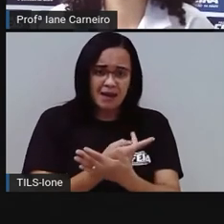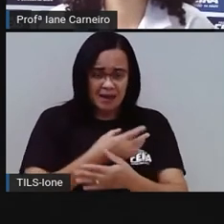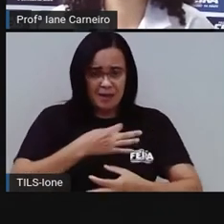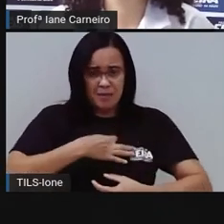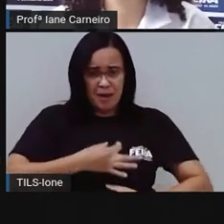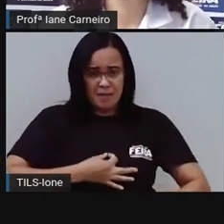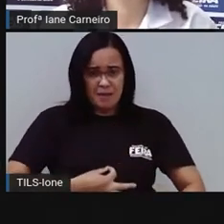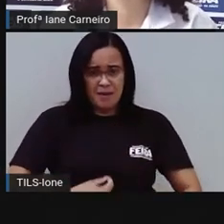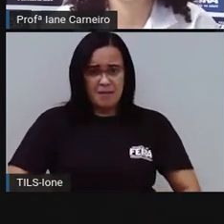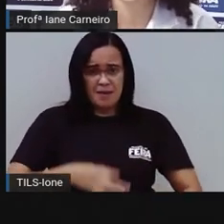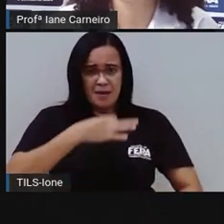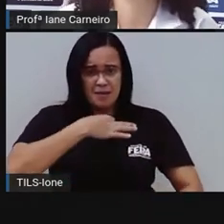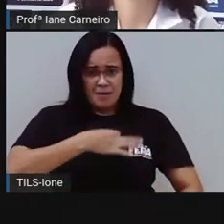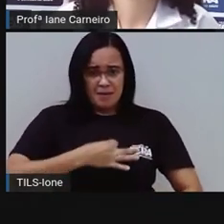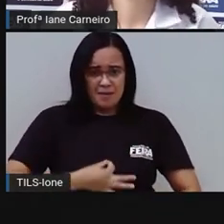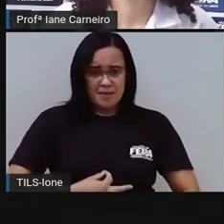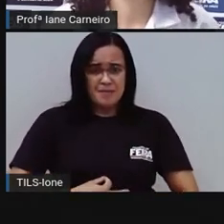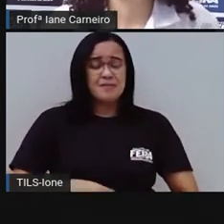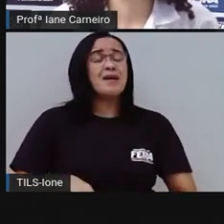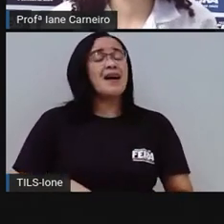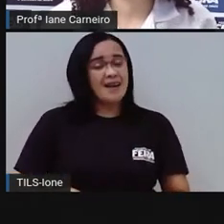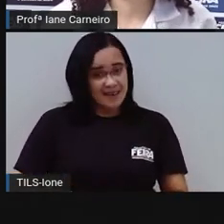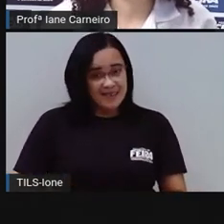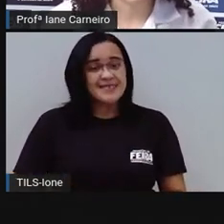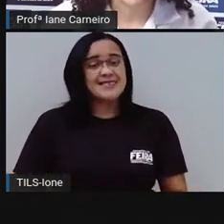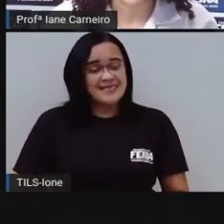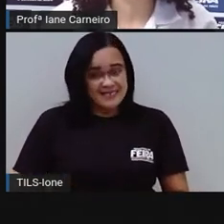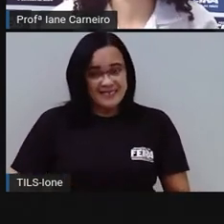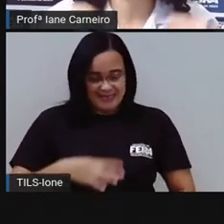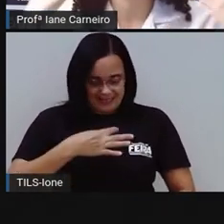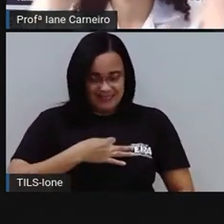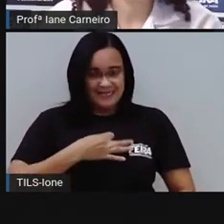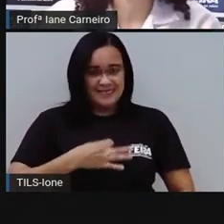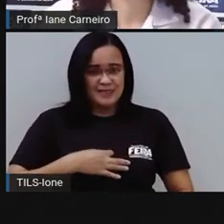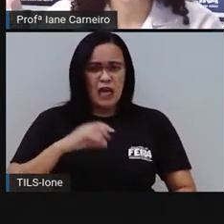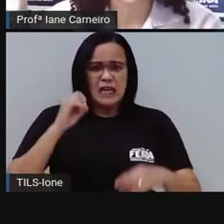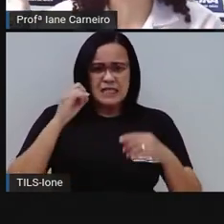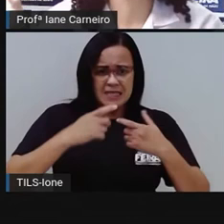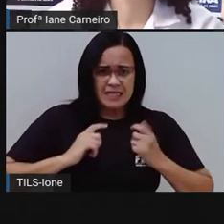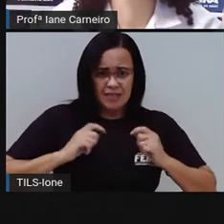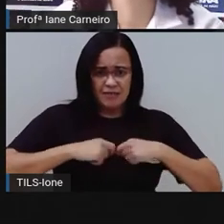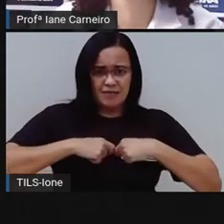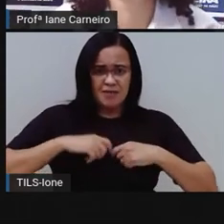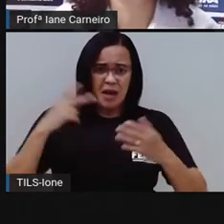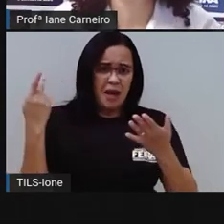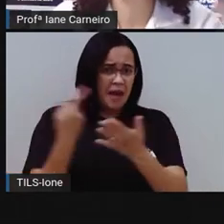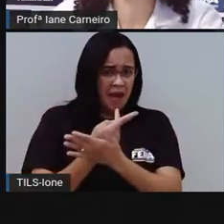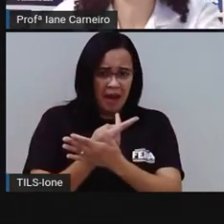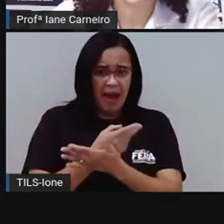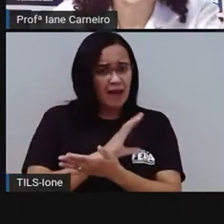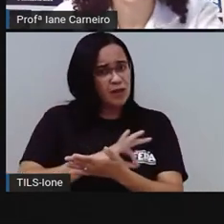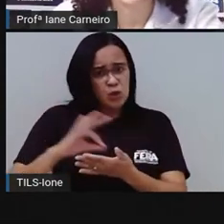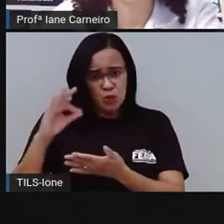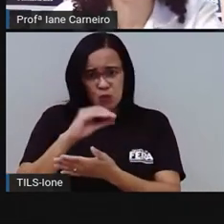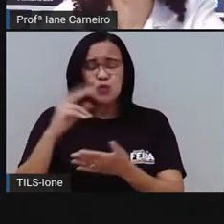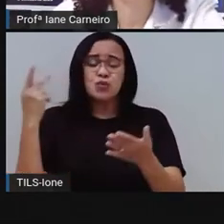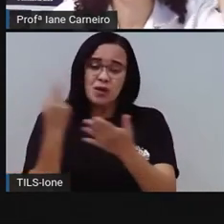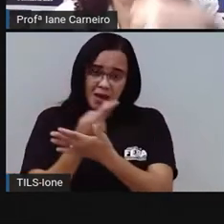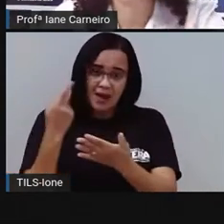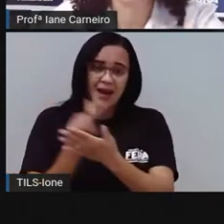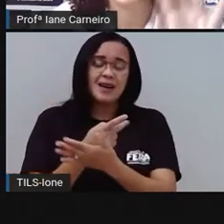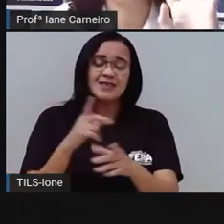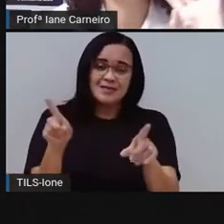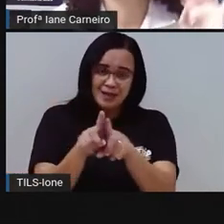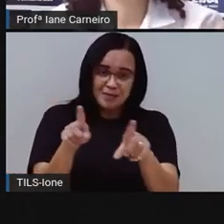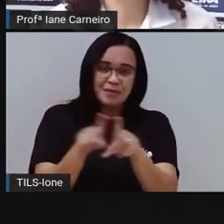botões, né? É o botão. Quando a gente já botou errado, todo o resto fica errado. Se você errar uma casa do botão,